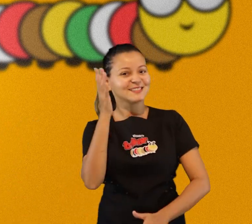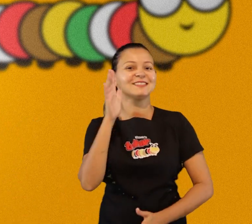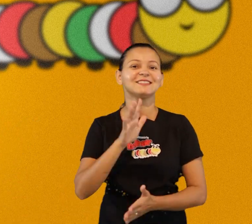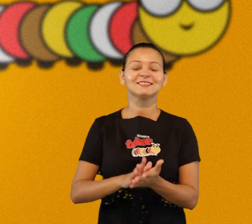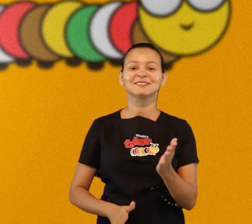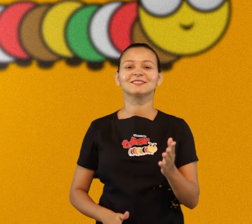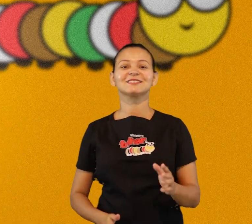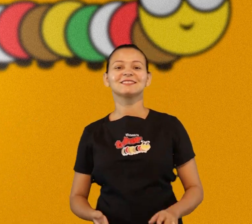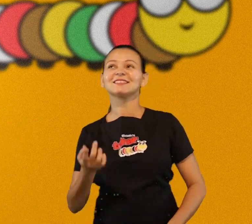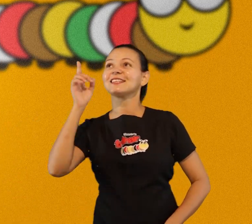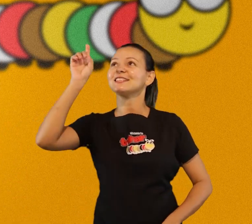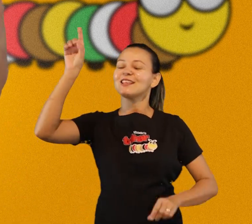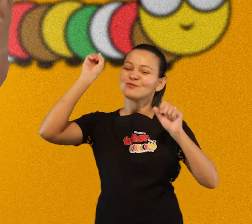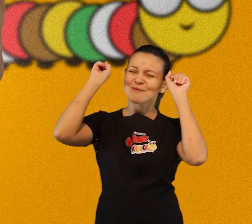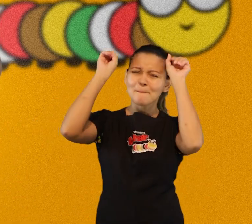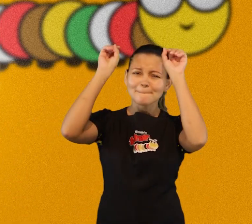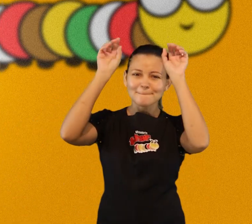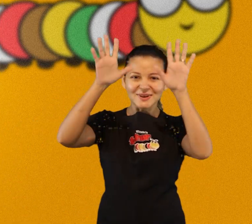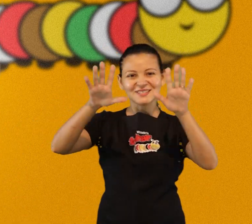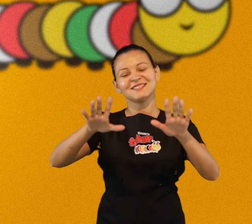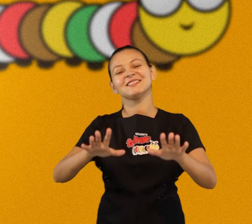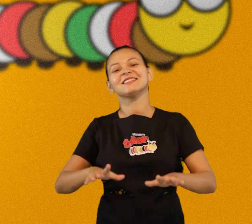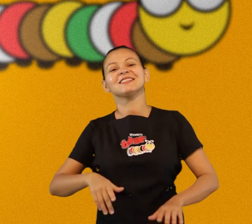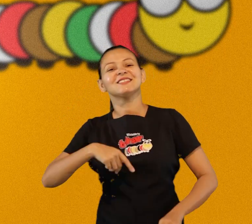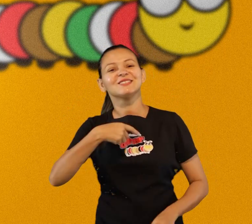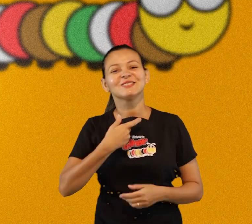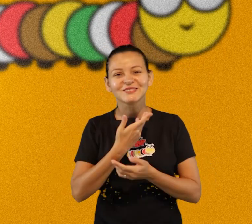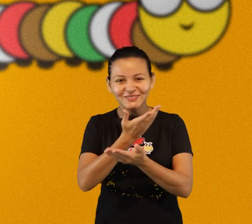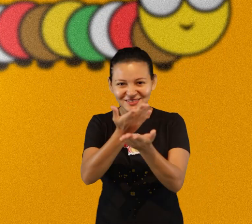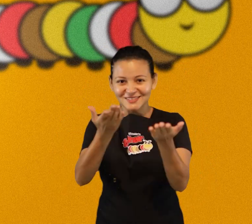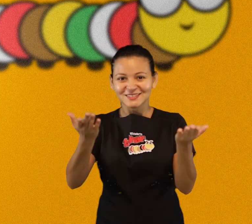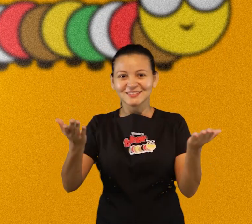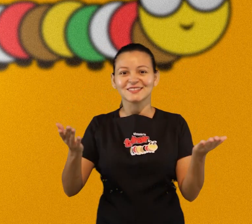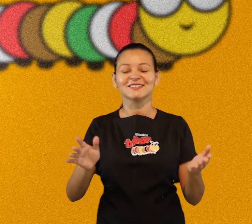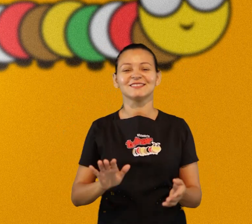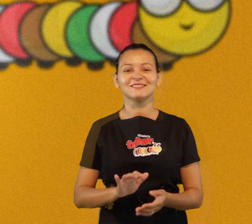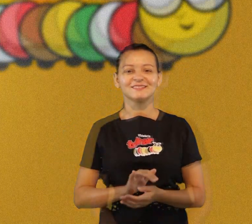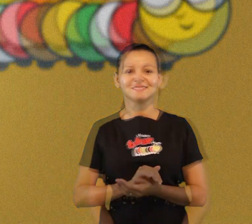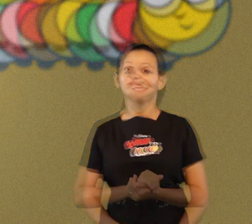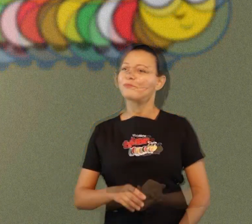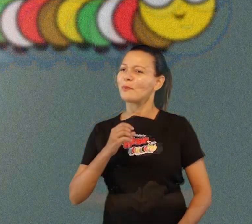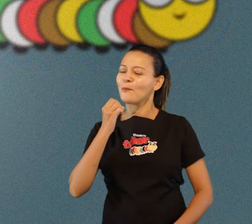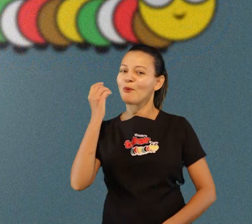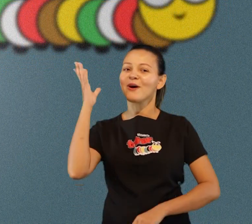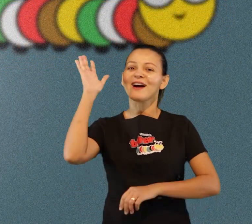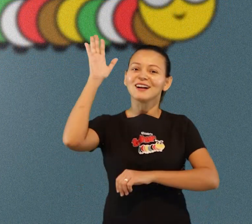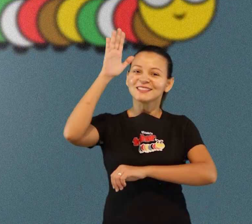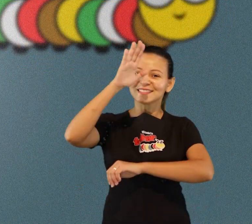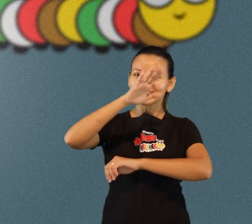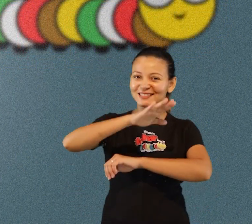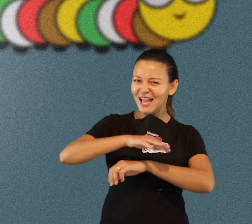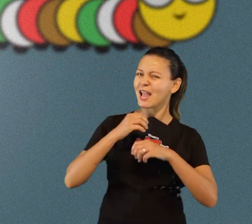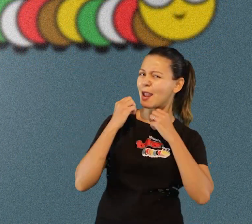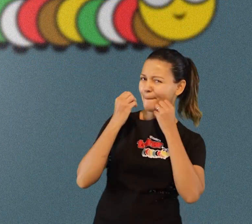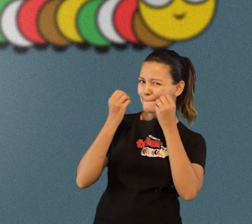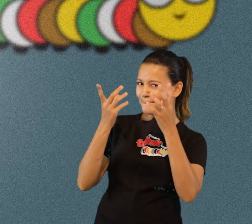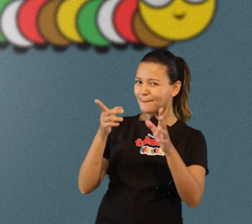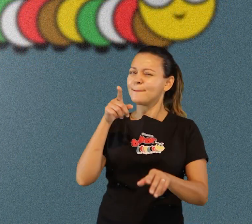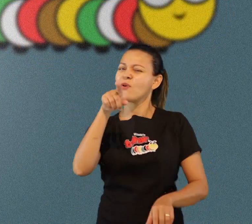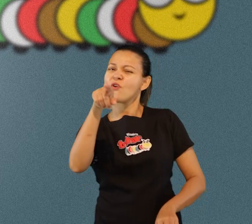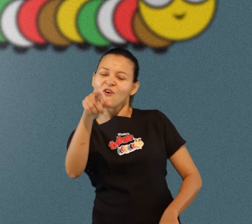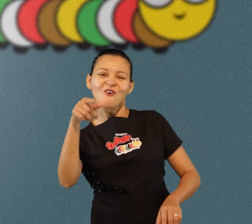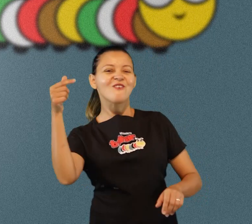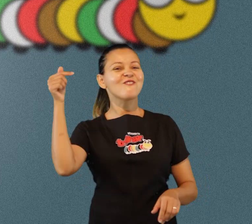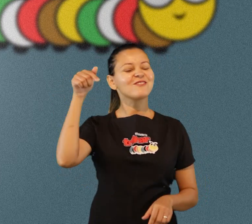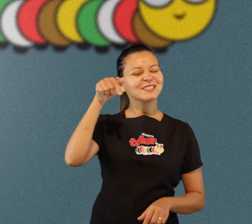tralalalalalalala Deus abençoe todos vocês boa tarde que